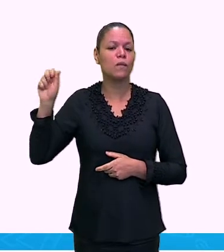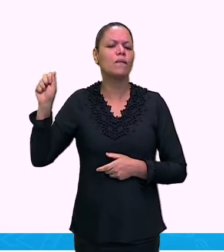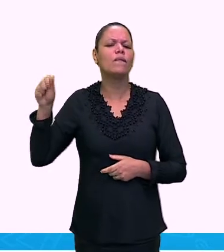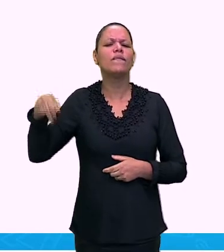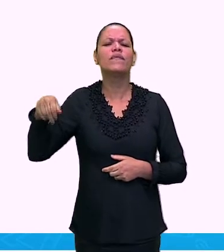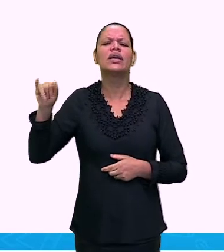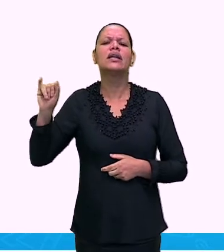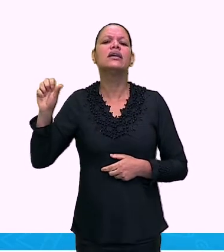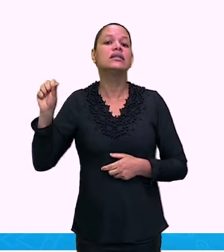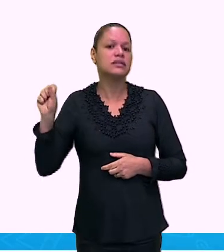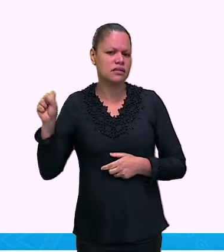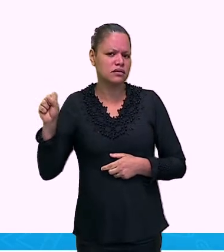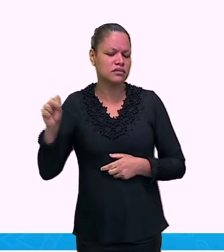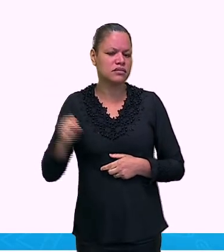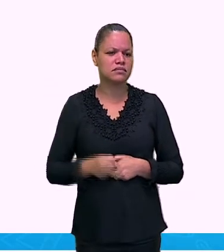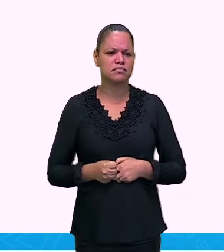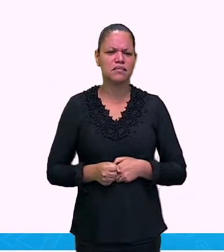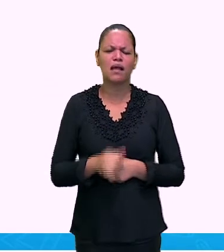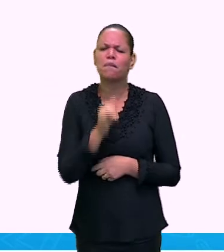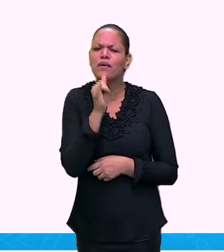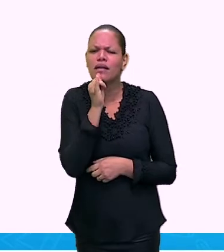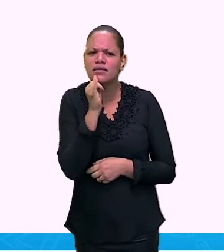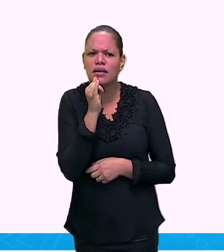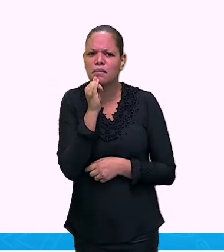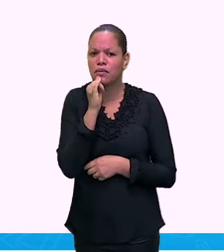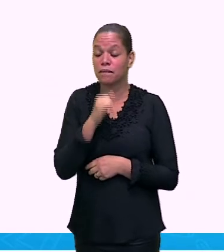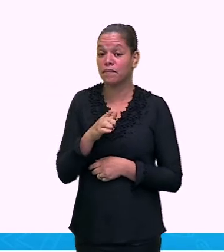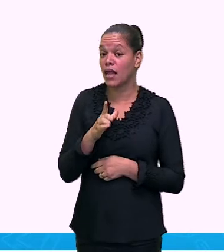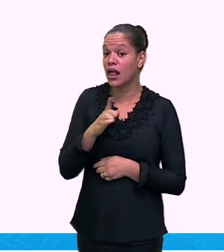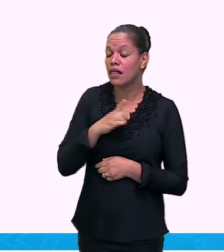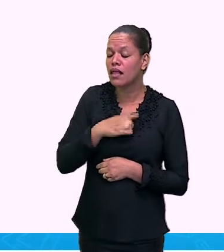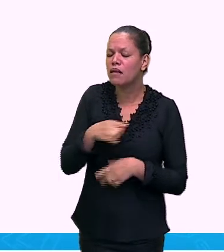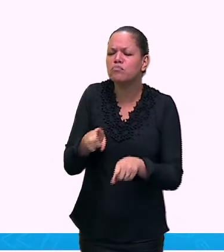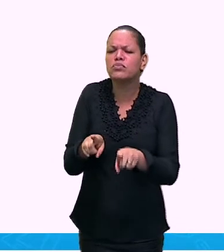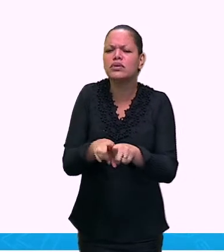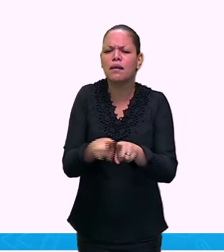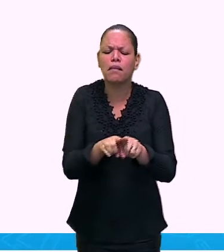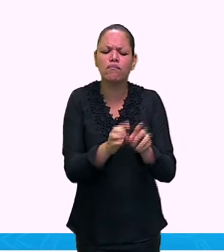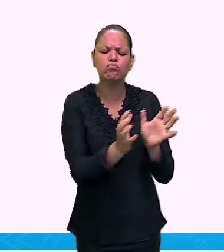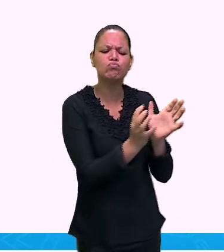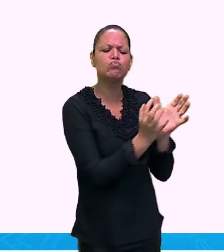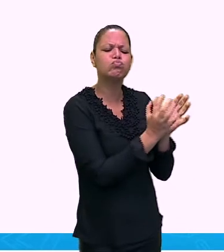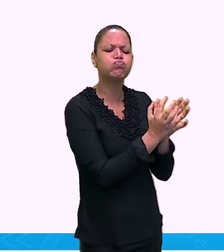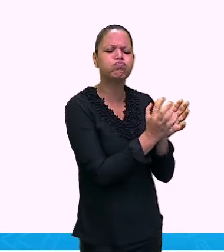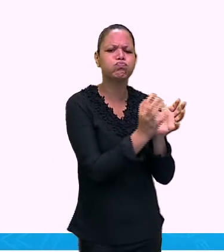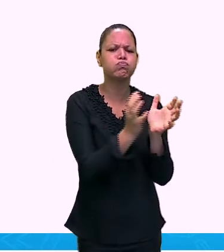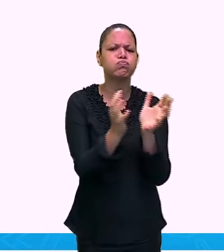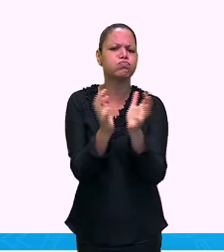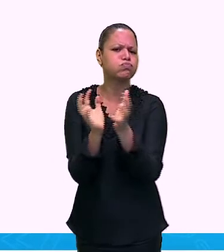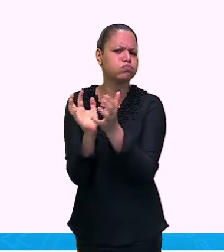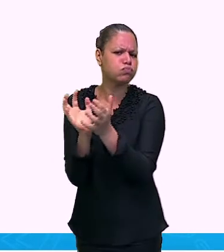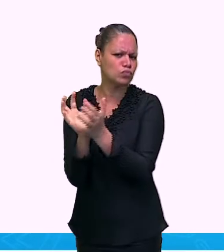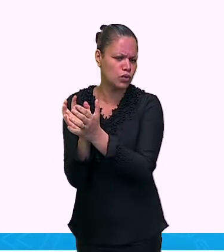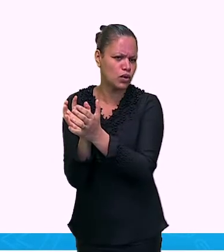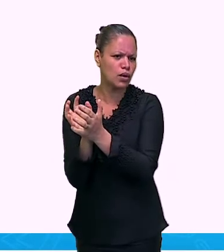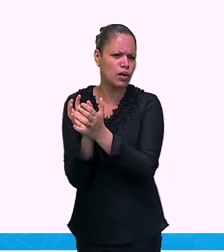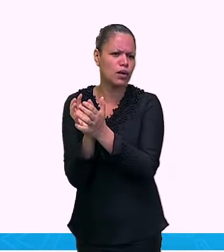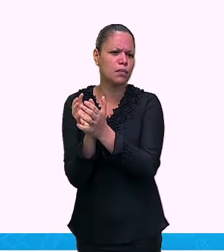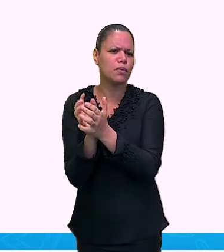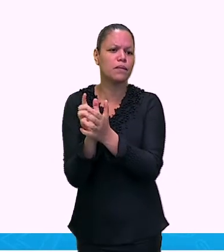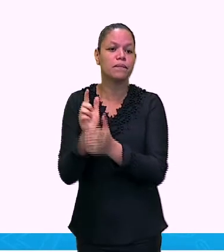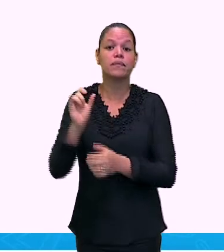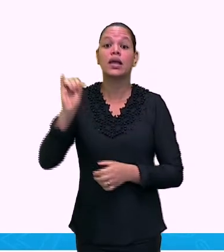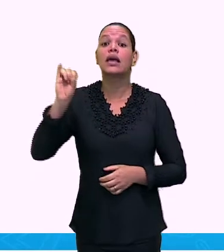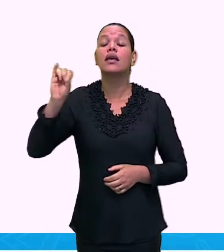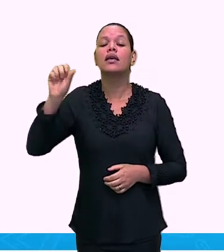anomames e chavantes. Coloquei essas duas tribos. Esses índios e anomames, eles vivem na